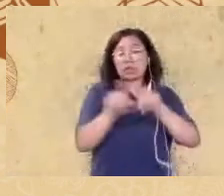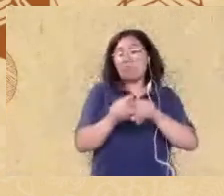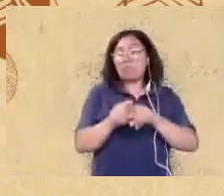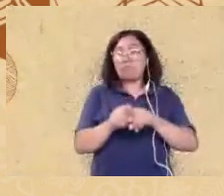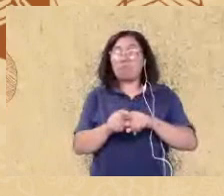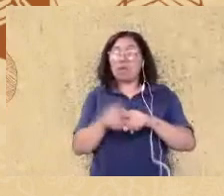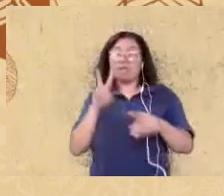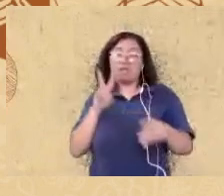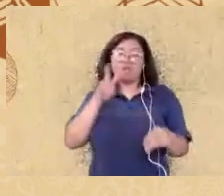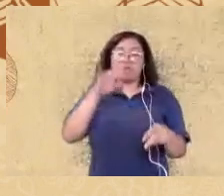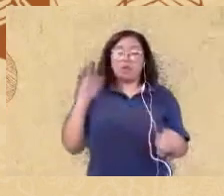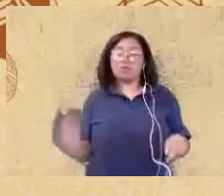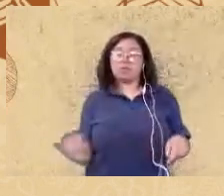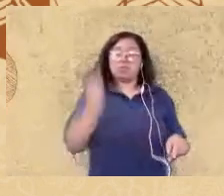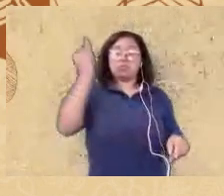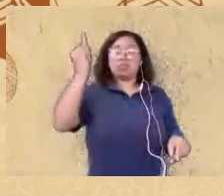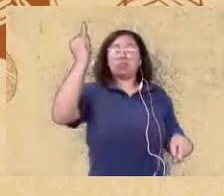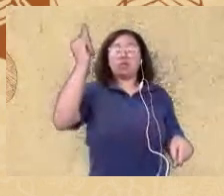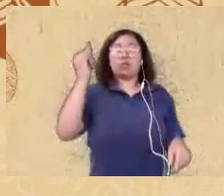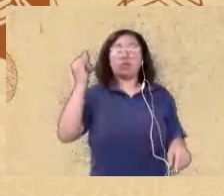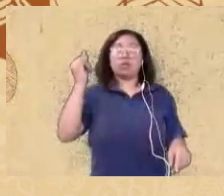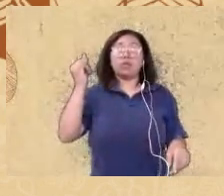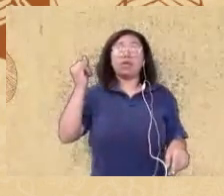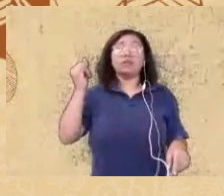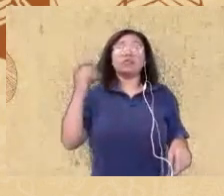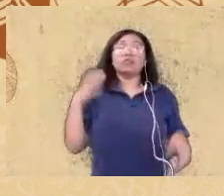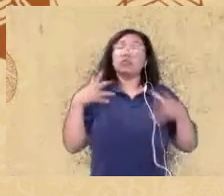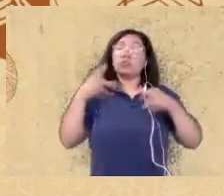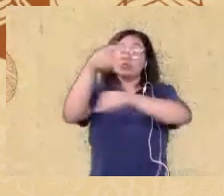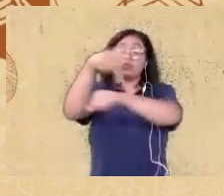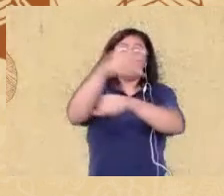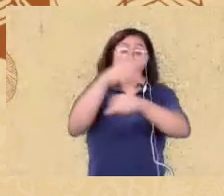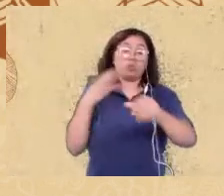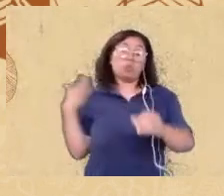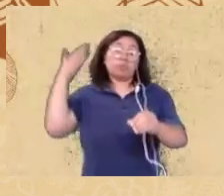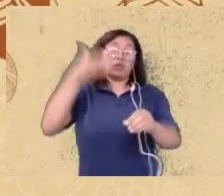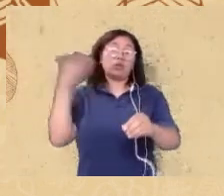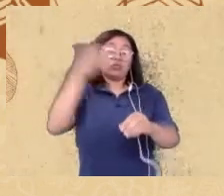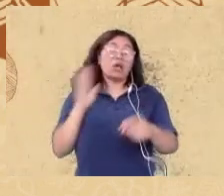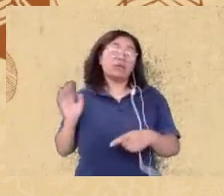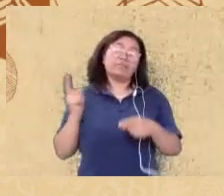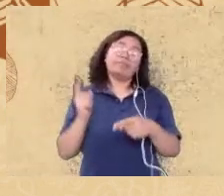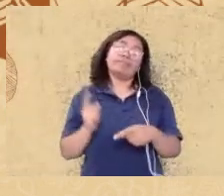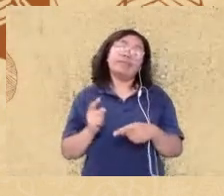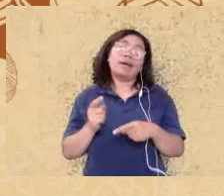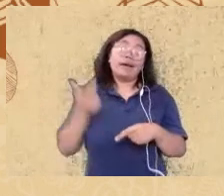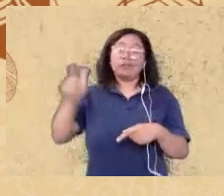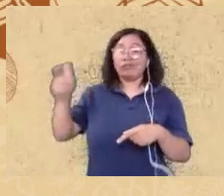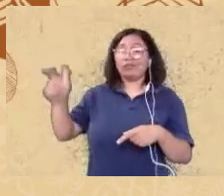internacionais de forma que todas as aquisições das outras etnias são